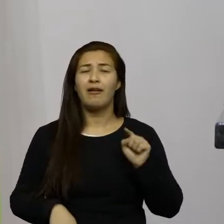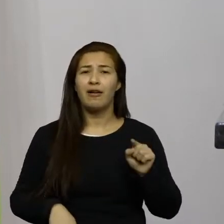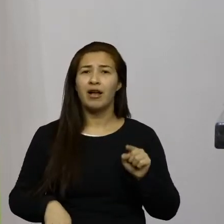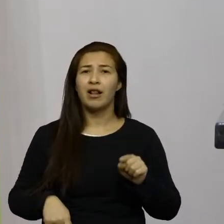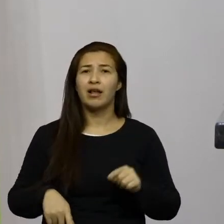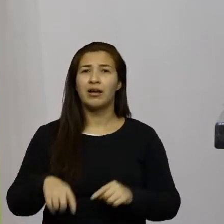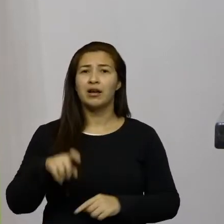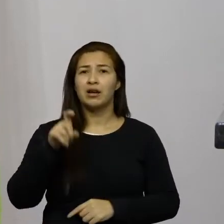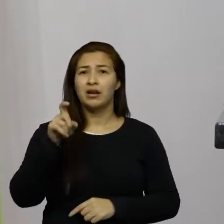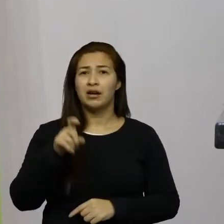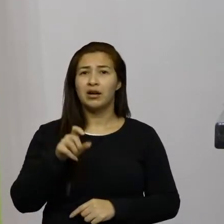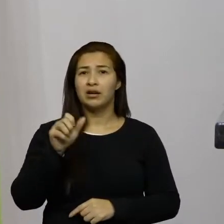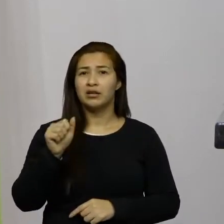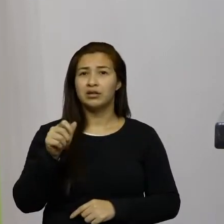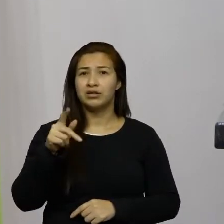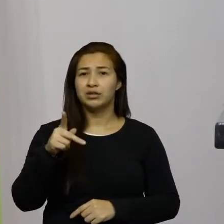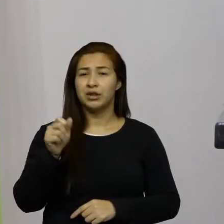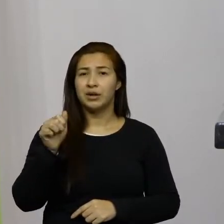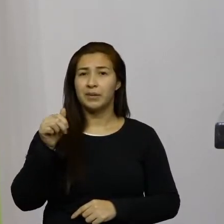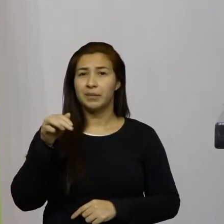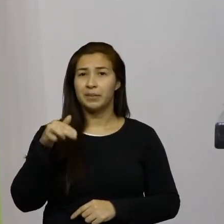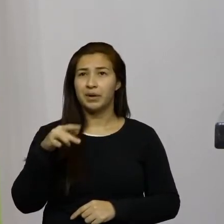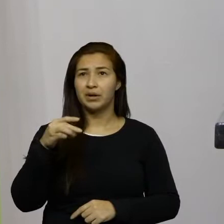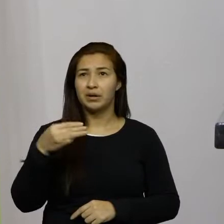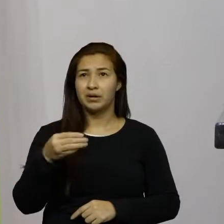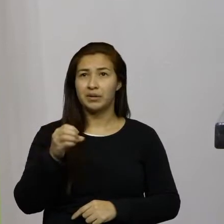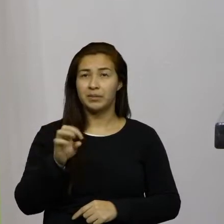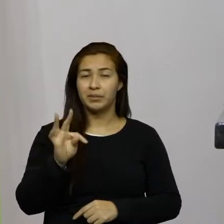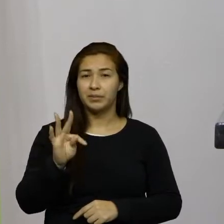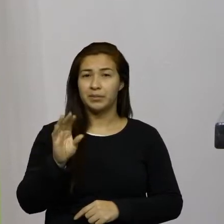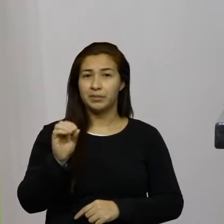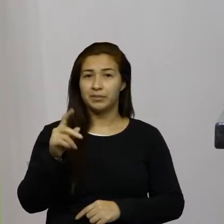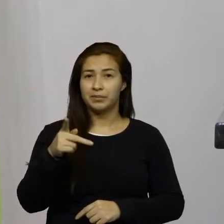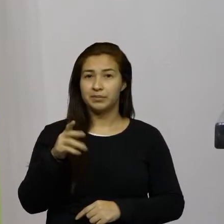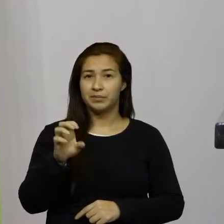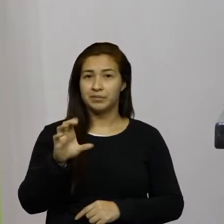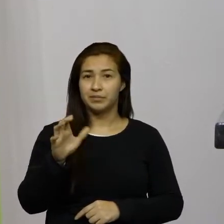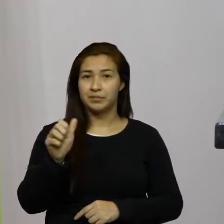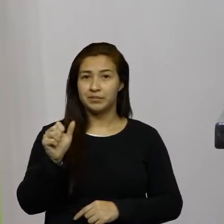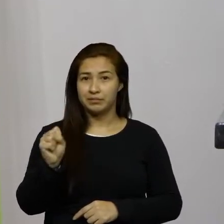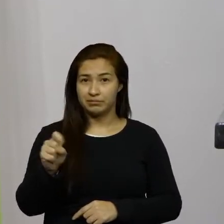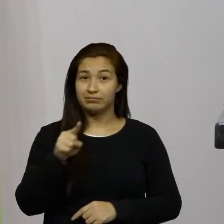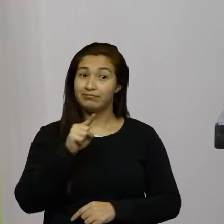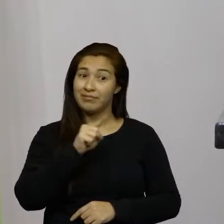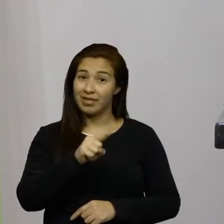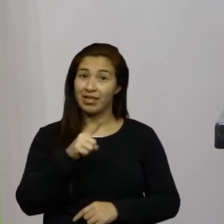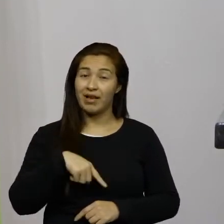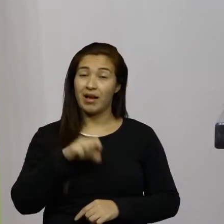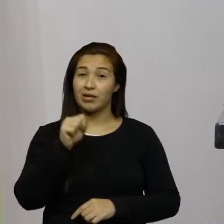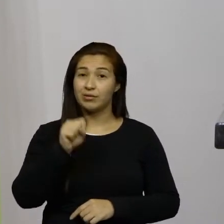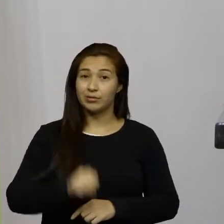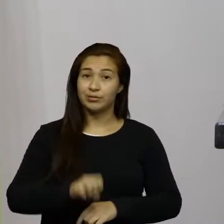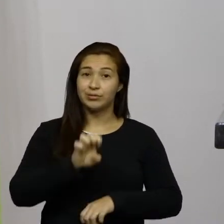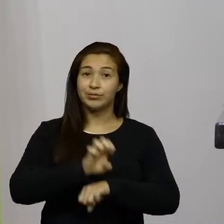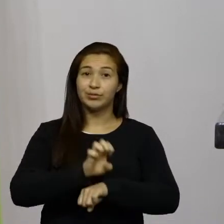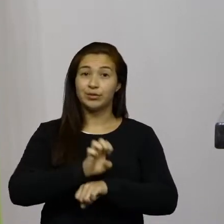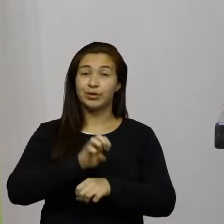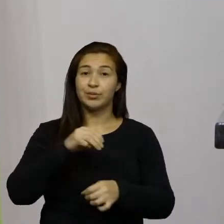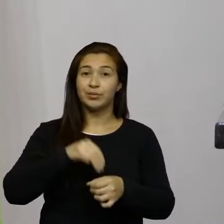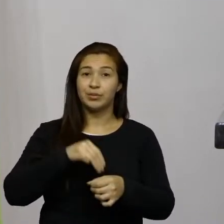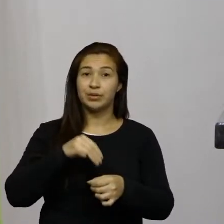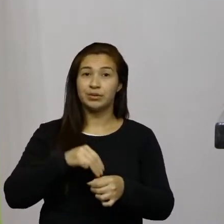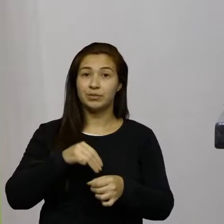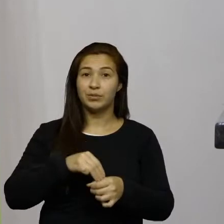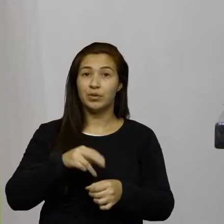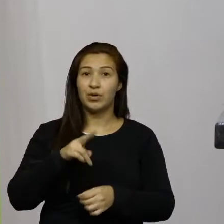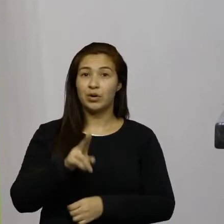Motopeças que fica no sul do estado no município de Uruçanga